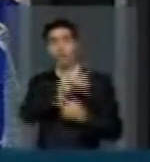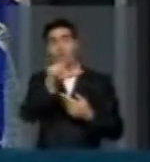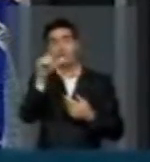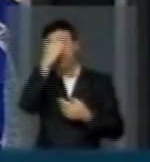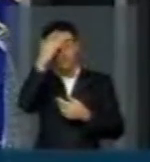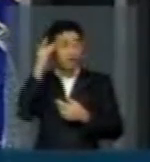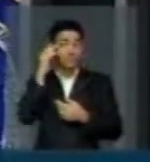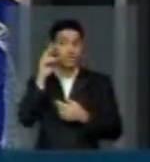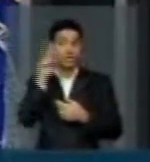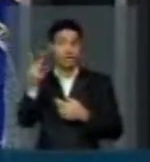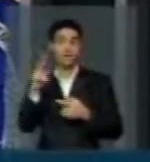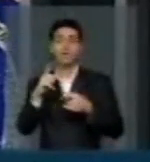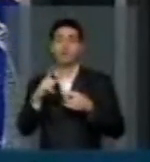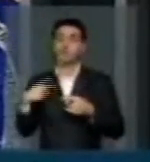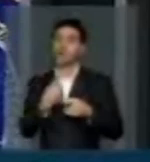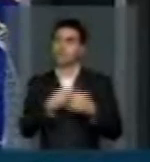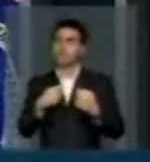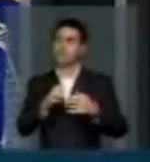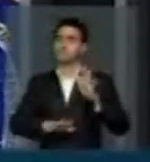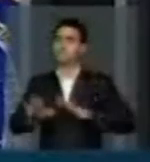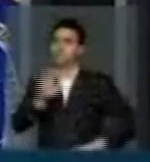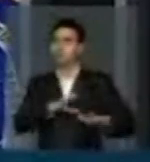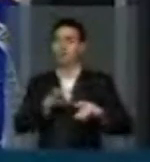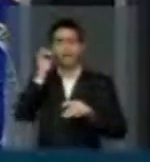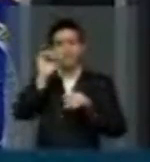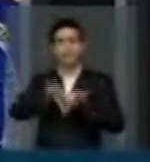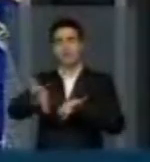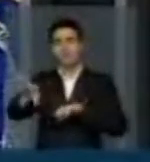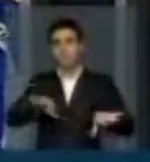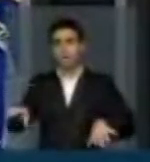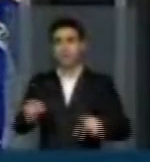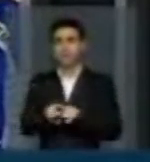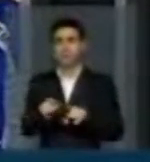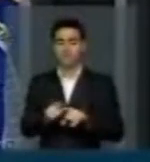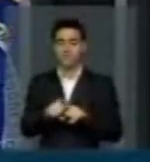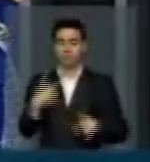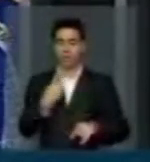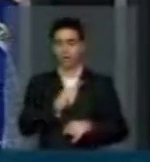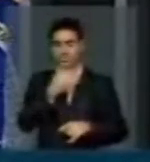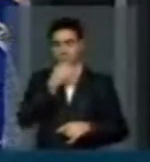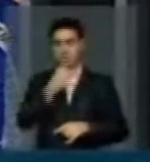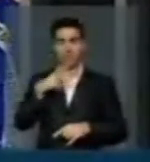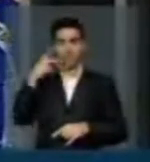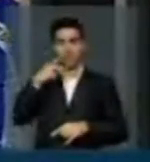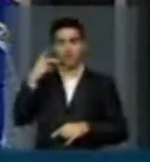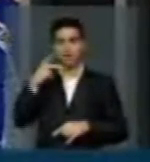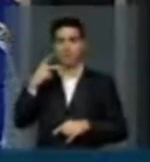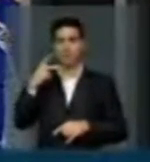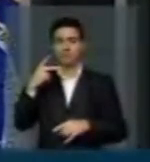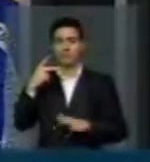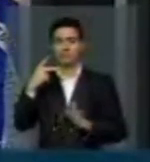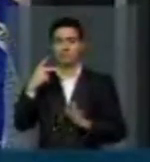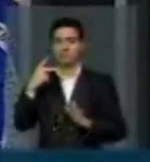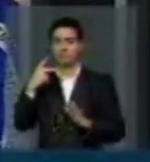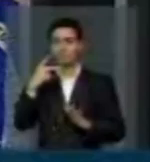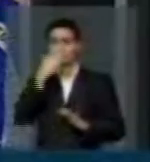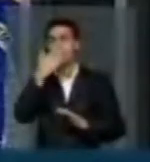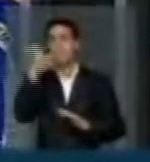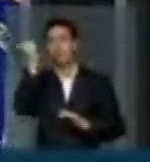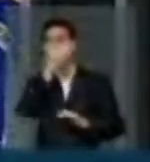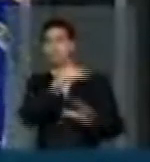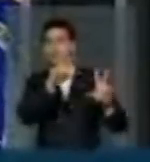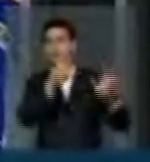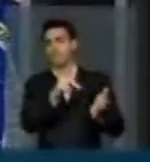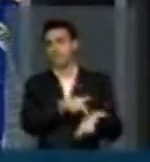nós devemos ter o cuidado para não sermos sectários e colocar nossas convicções políticas acima do bom senso e da verdade. Pois